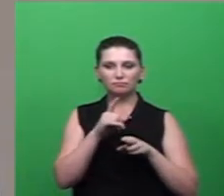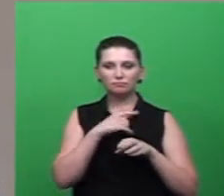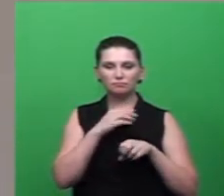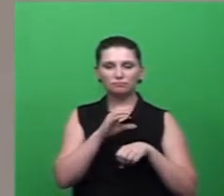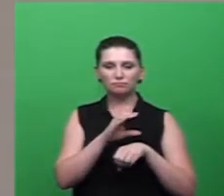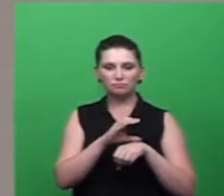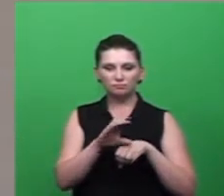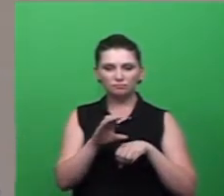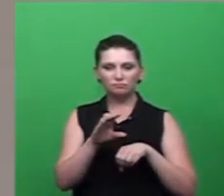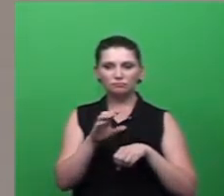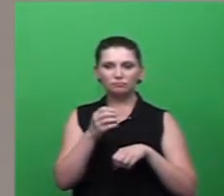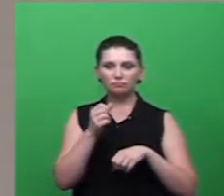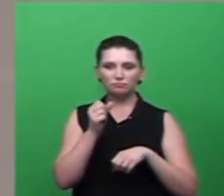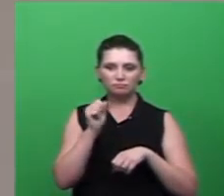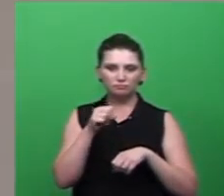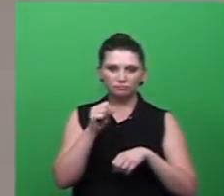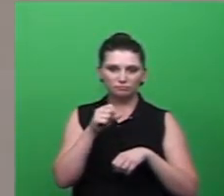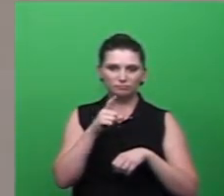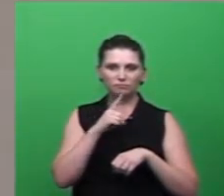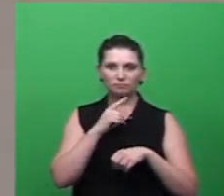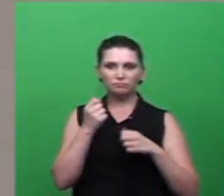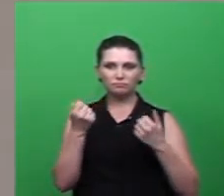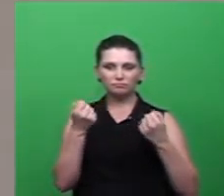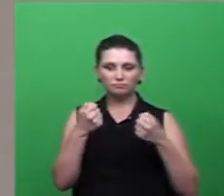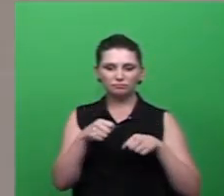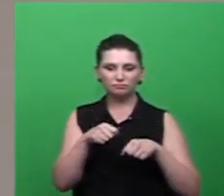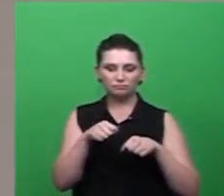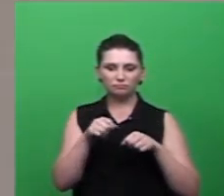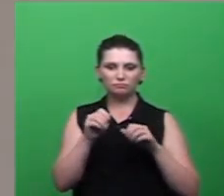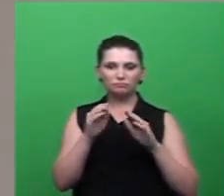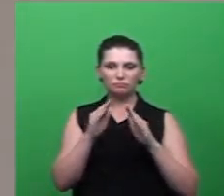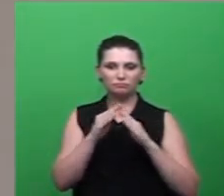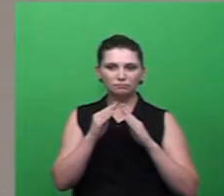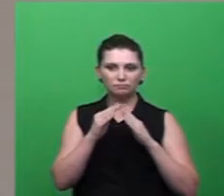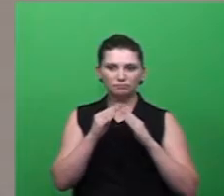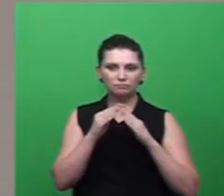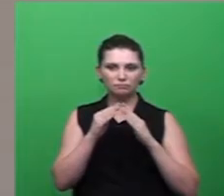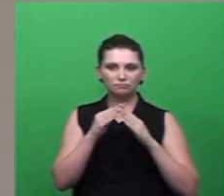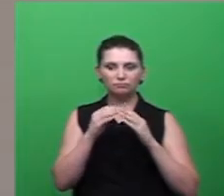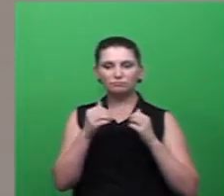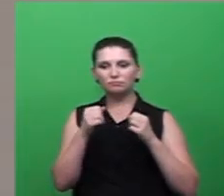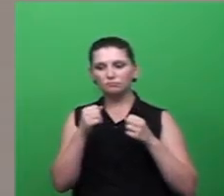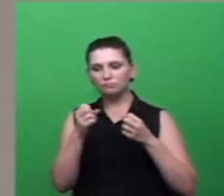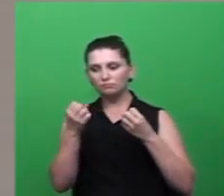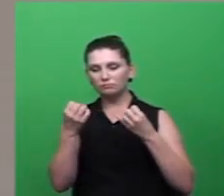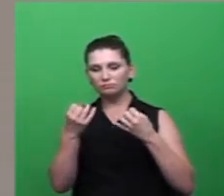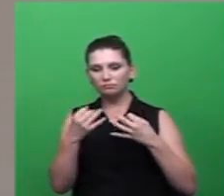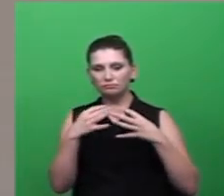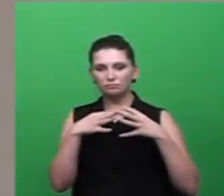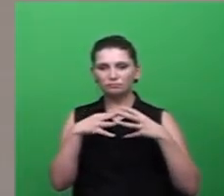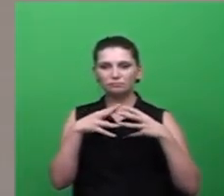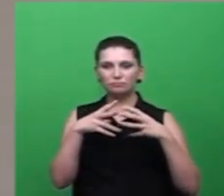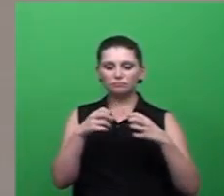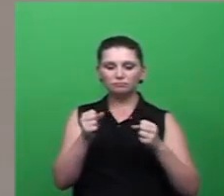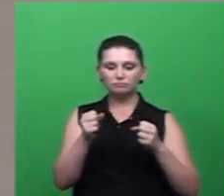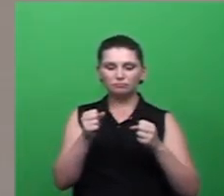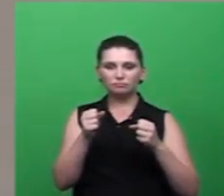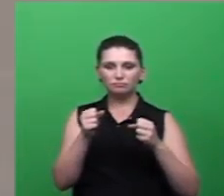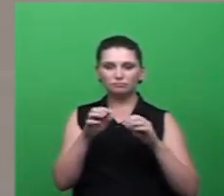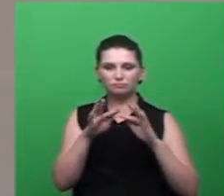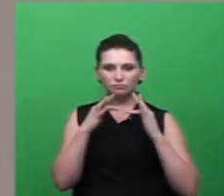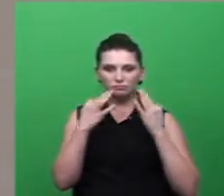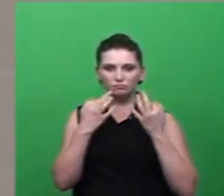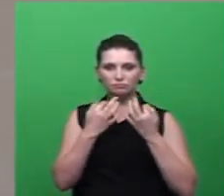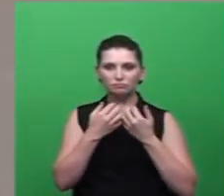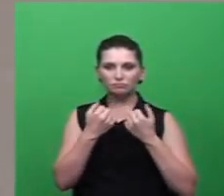fazer esse tipo de trabalho para chegar olha lá na casa tal existe uma situação assim notifica diretamente já a secretaria e